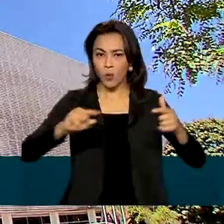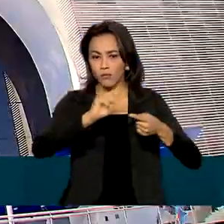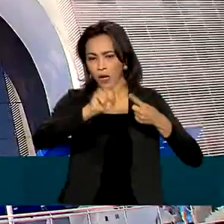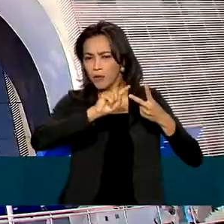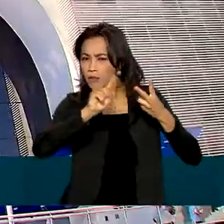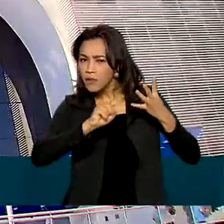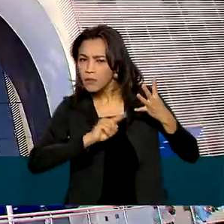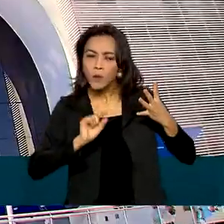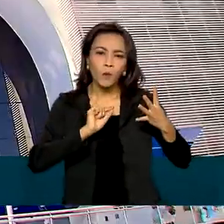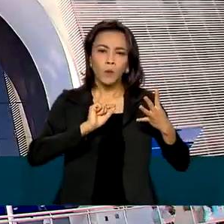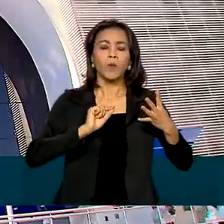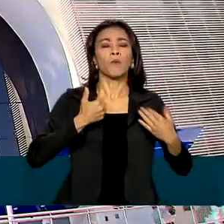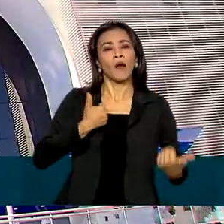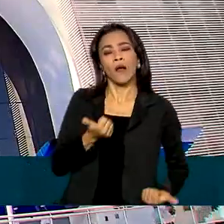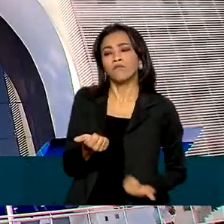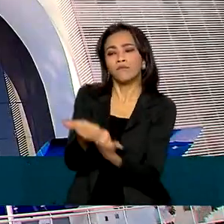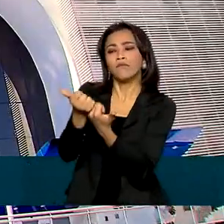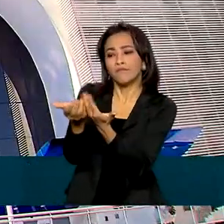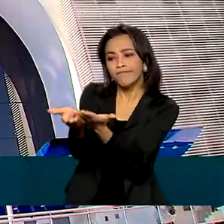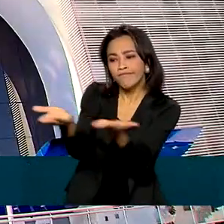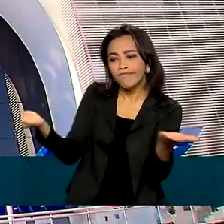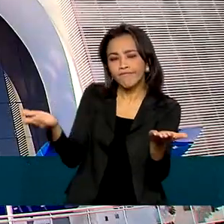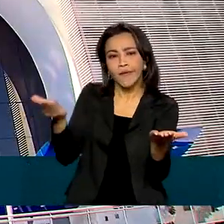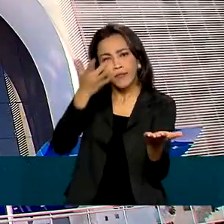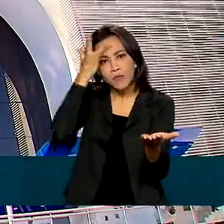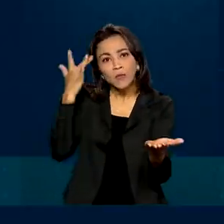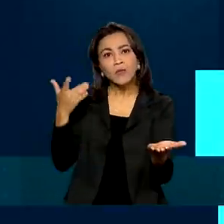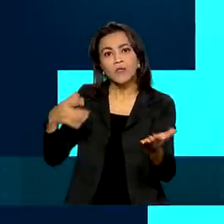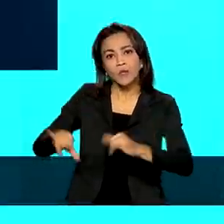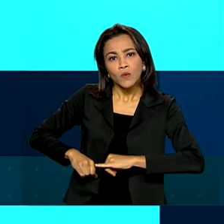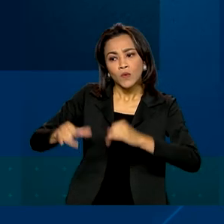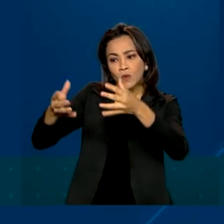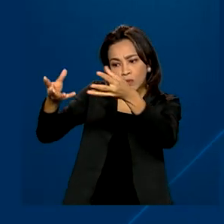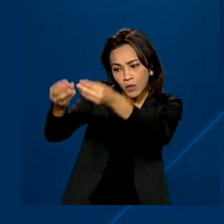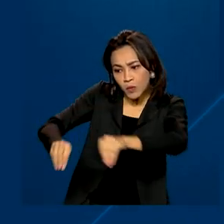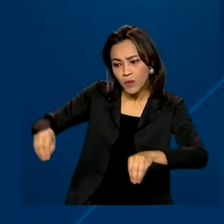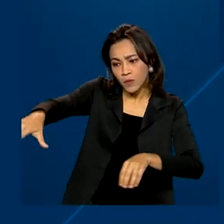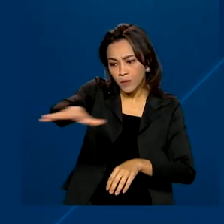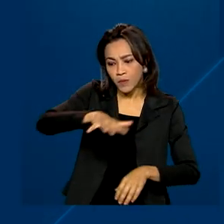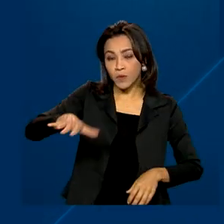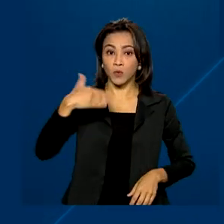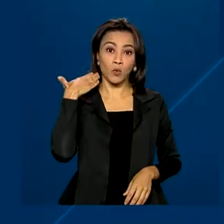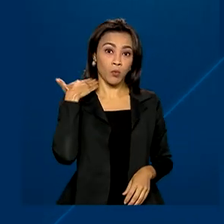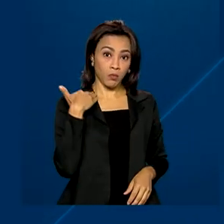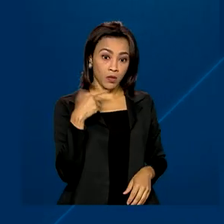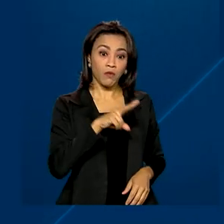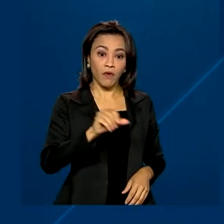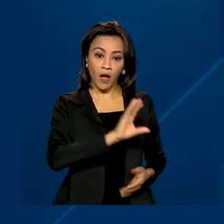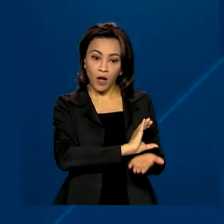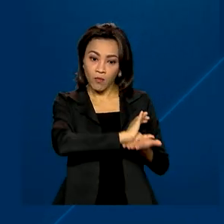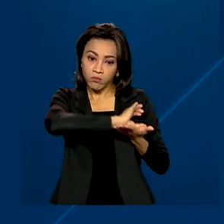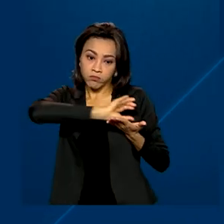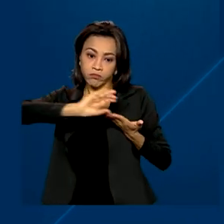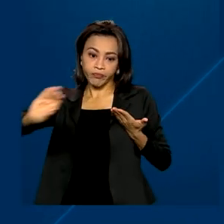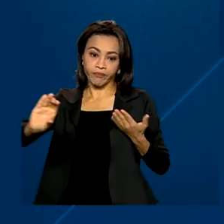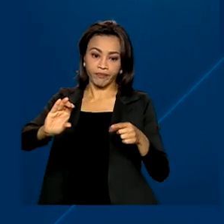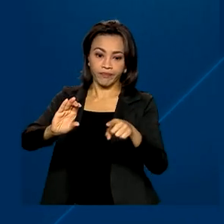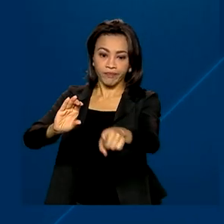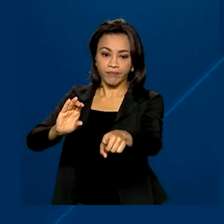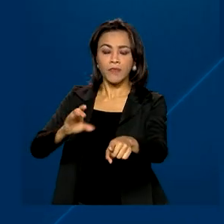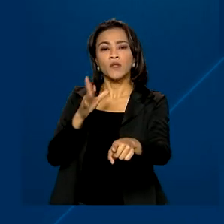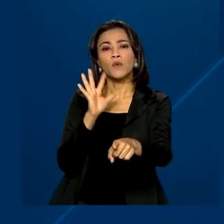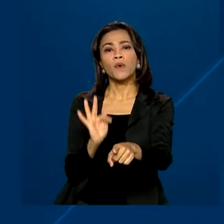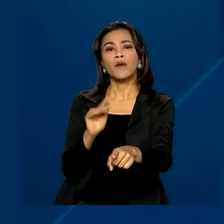de medidas para atender aos moradores das áreas atingidas. O banco vai liberar uma rodada de saque e calamidade nas